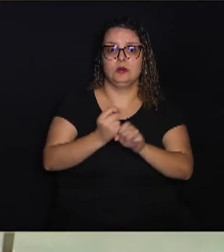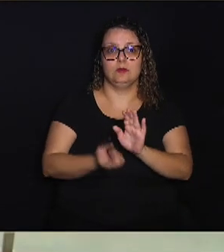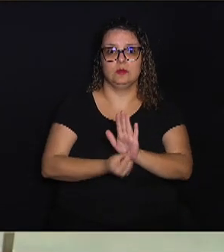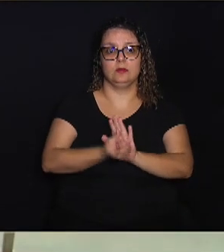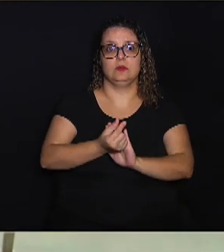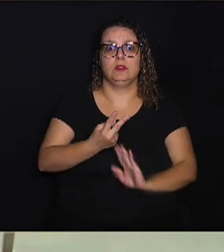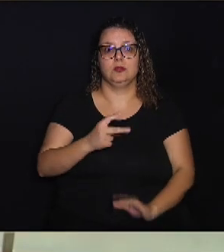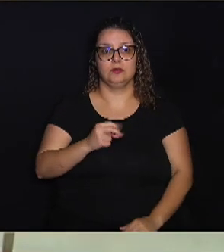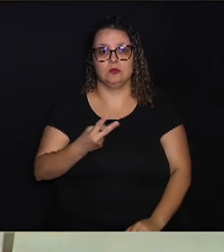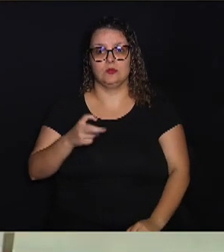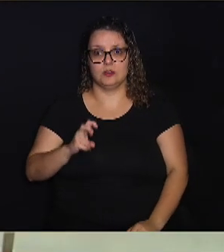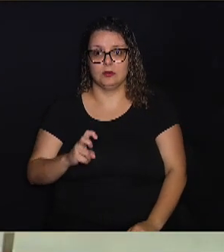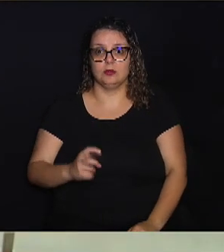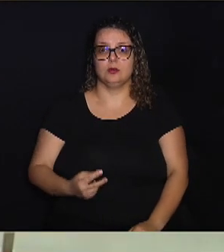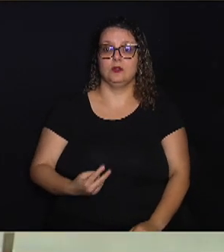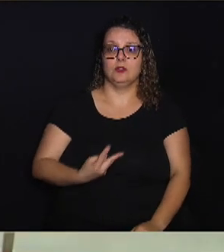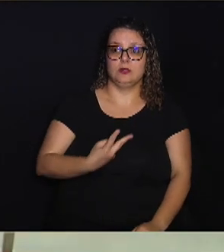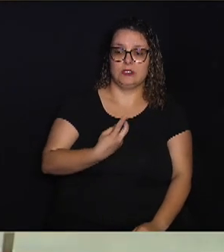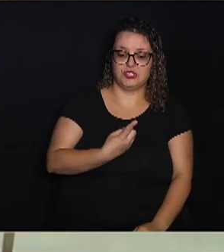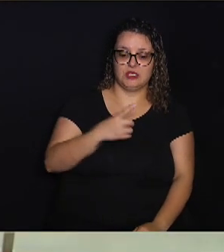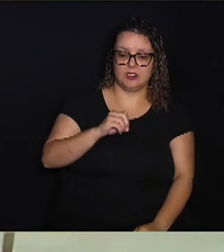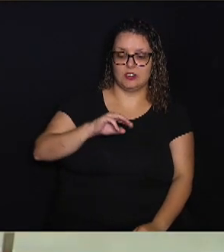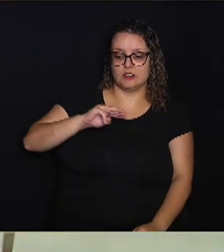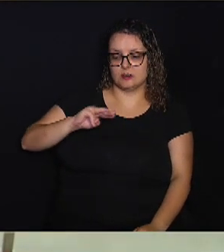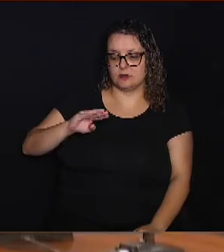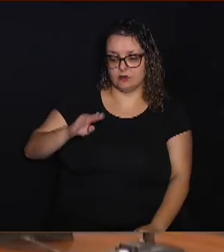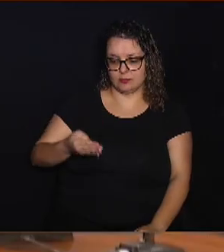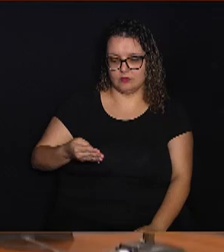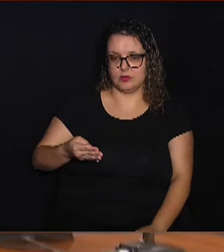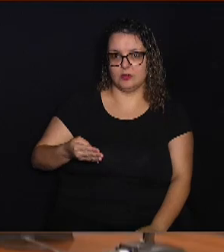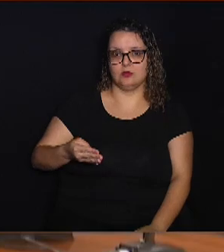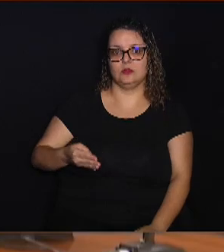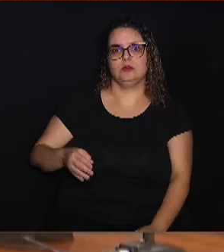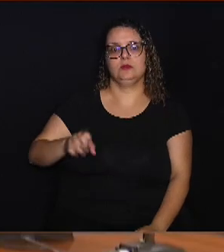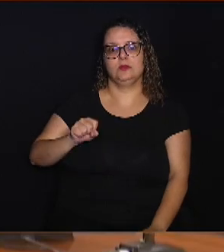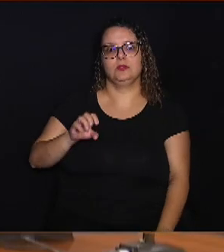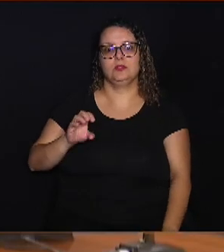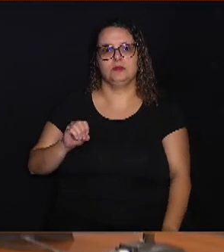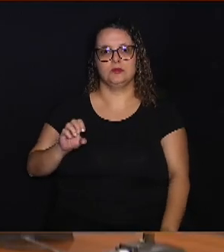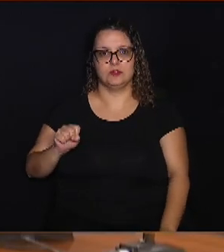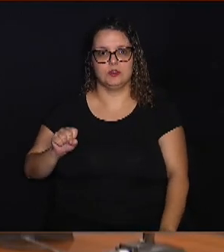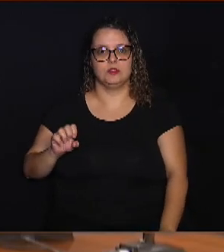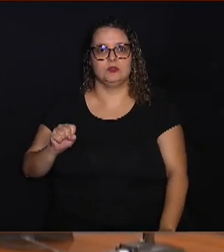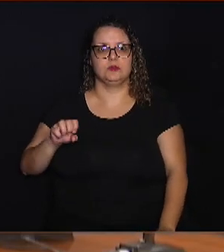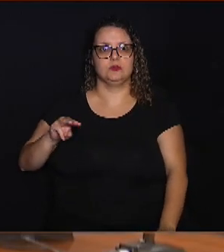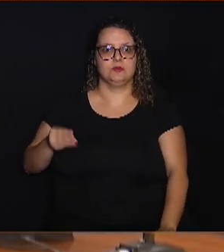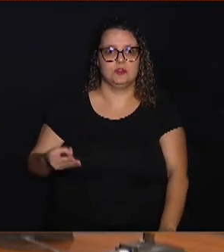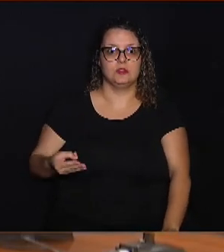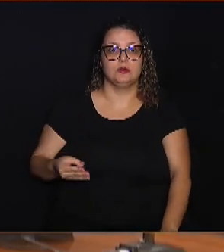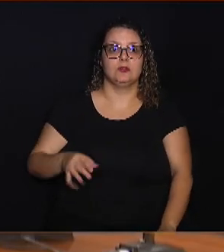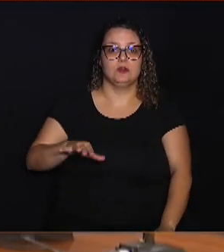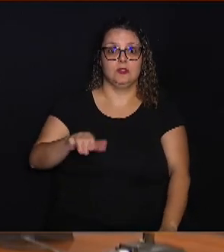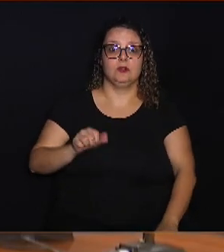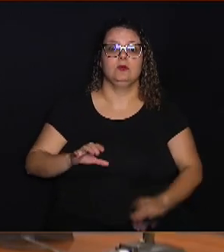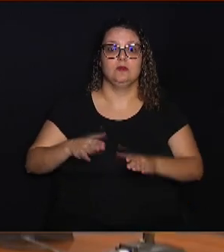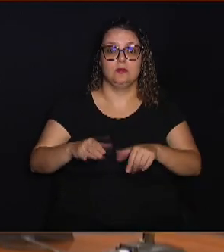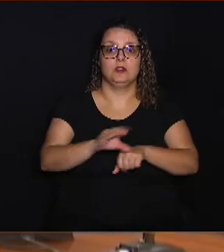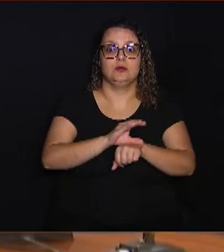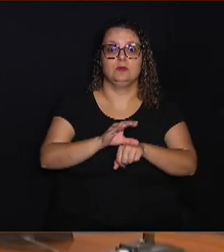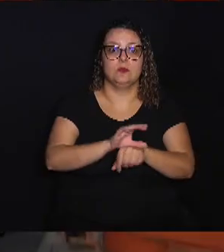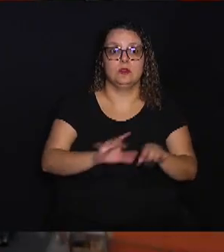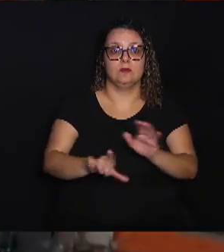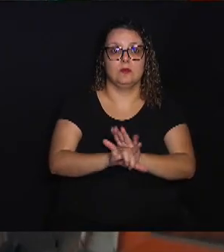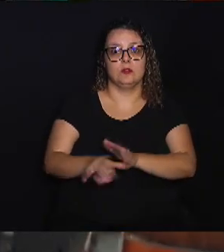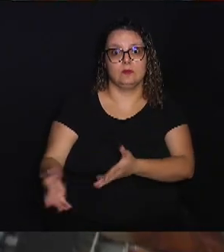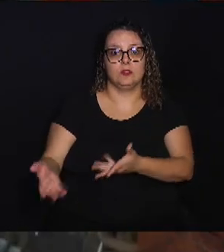no valor de R$,8 bilhões. A reunião foi convocada pela Comissão Permanente de Constituição e